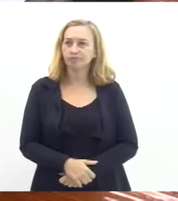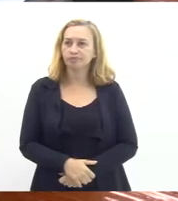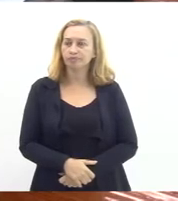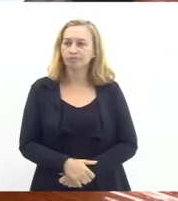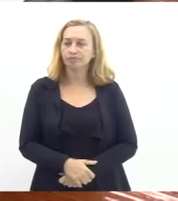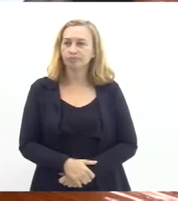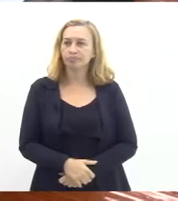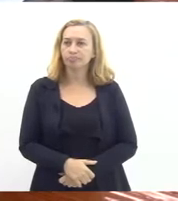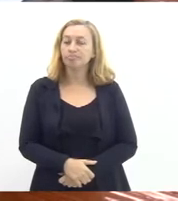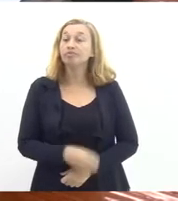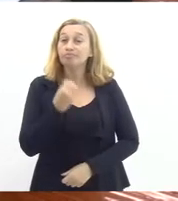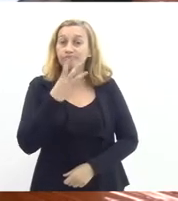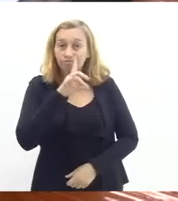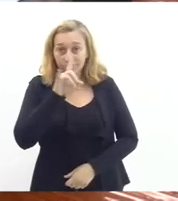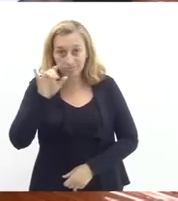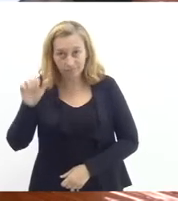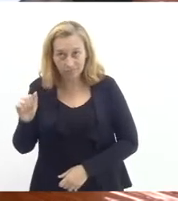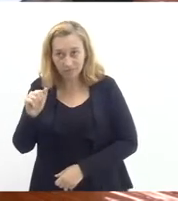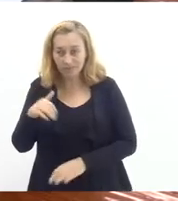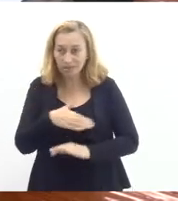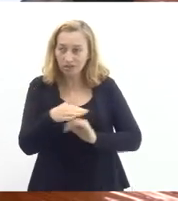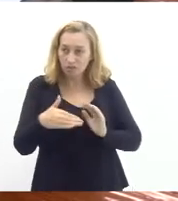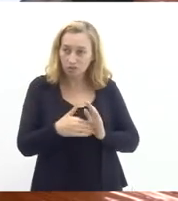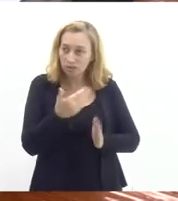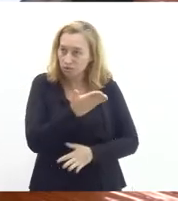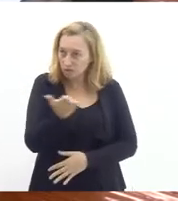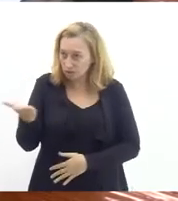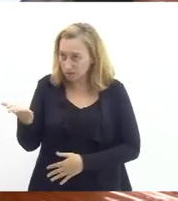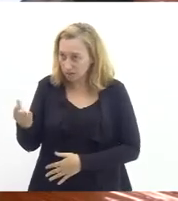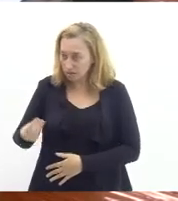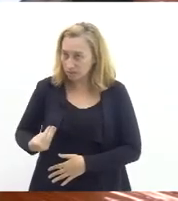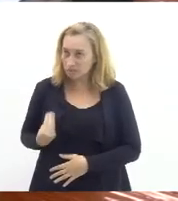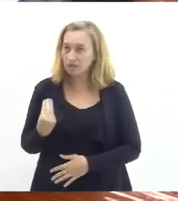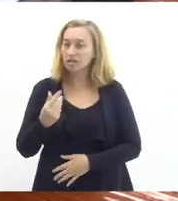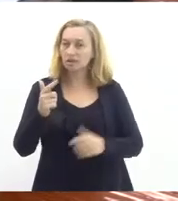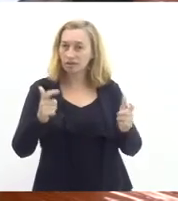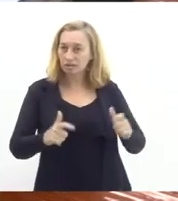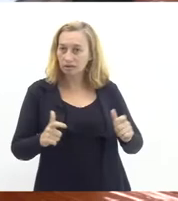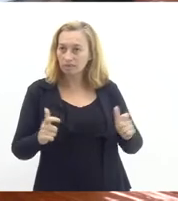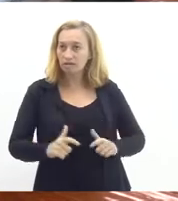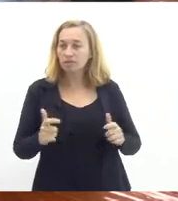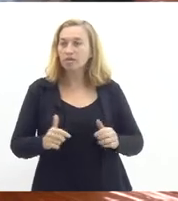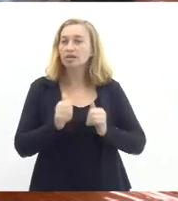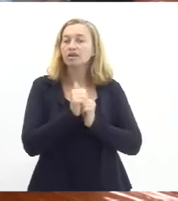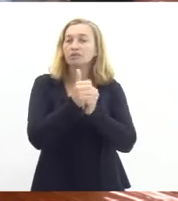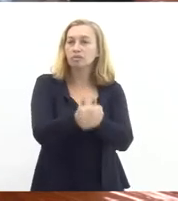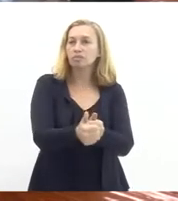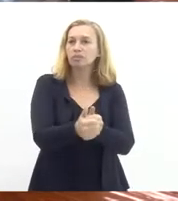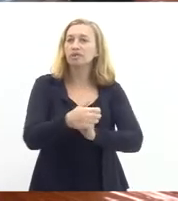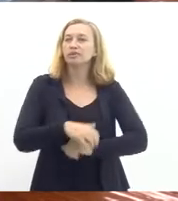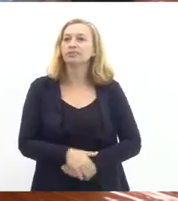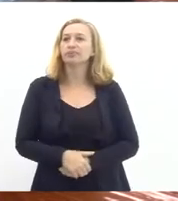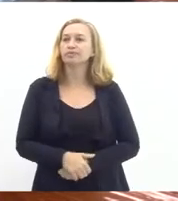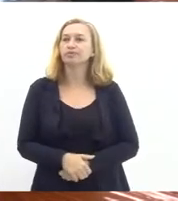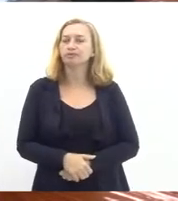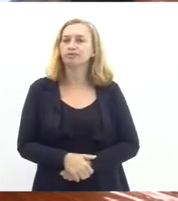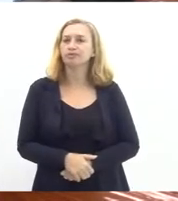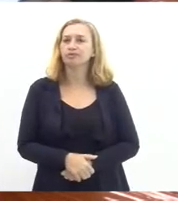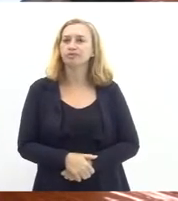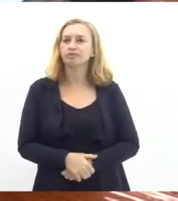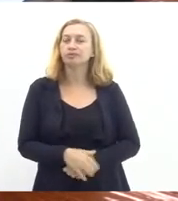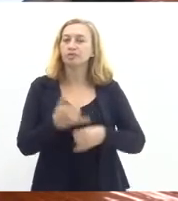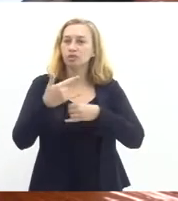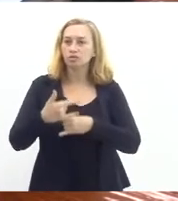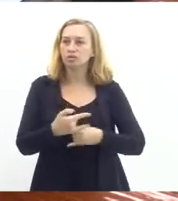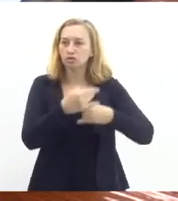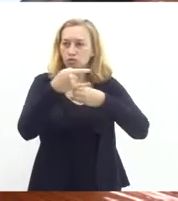Bem, muito bom dia a todas as pessoas presentes aqui no auditório e também que nos acompanham pelo modo